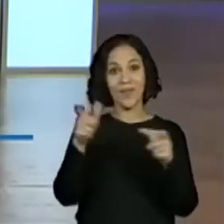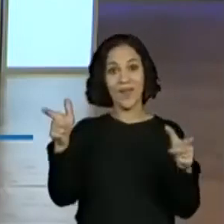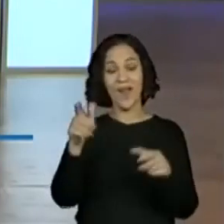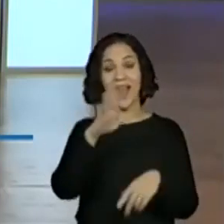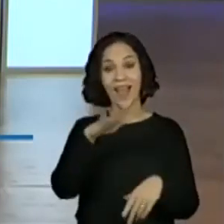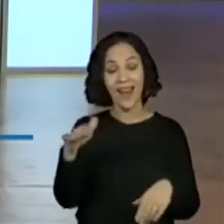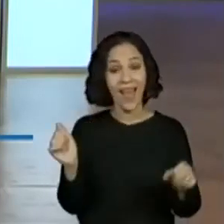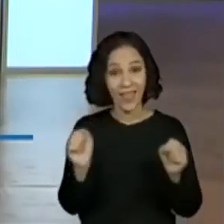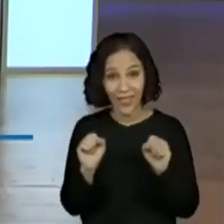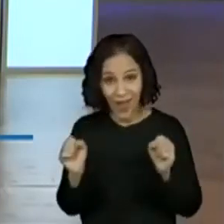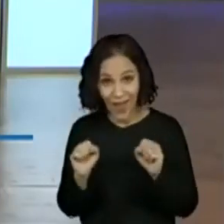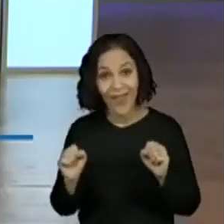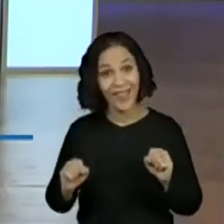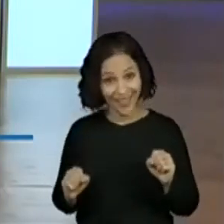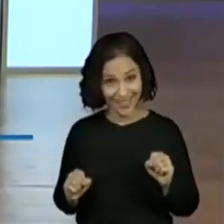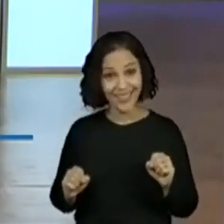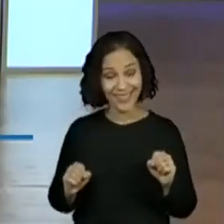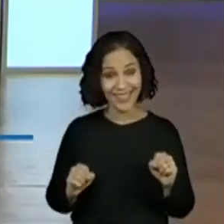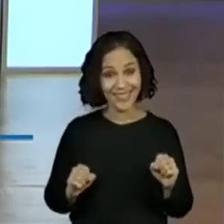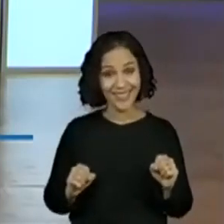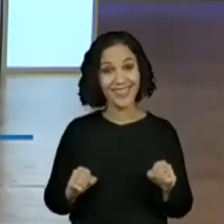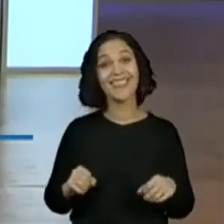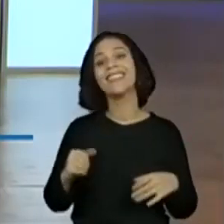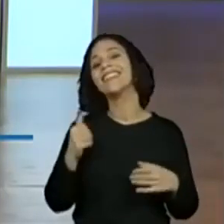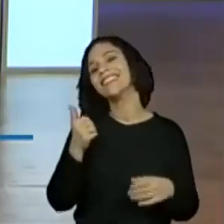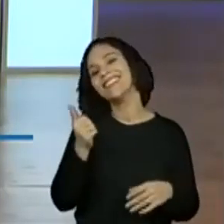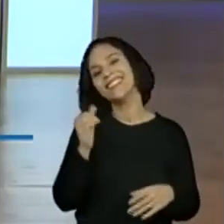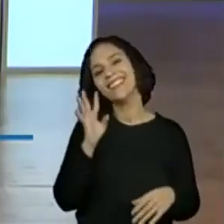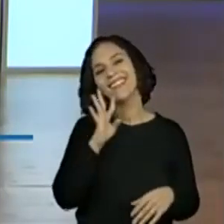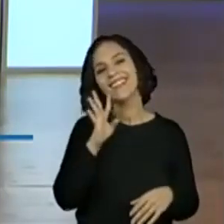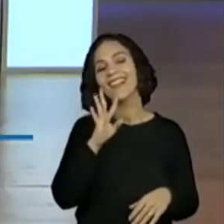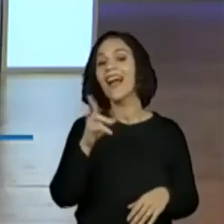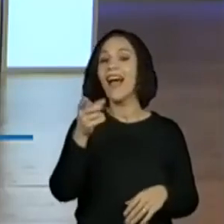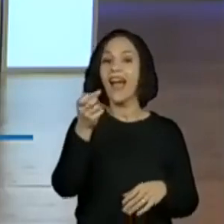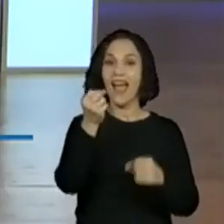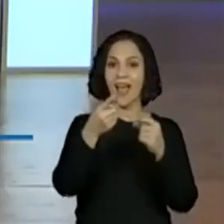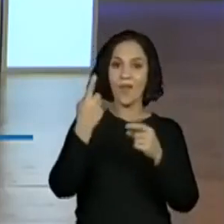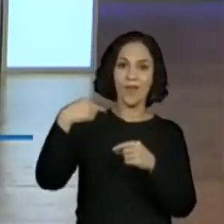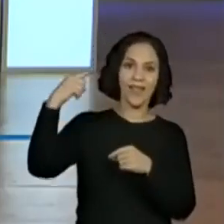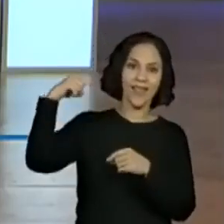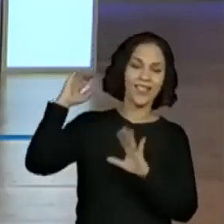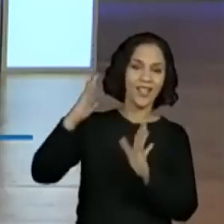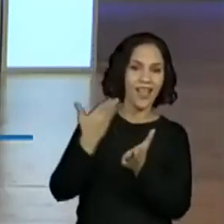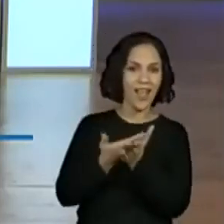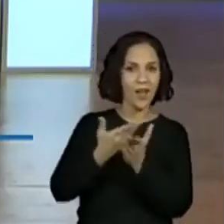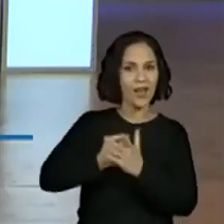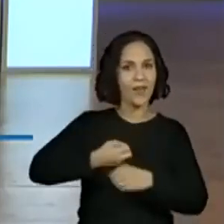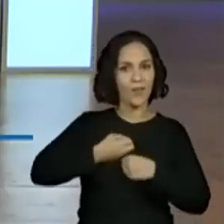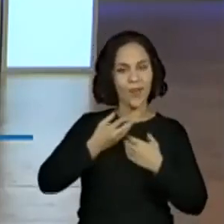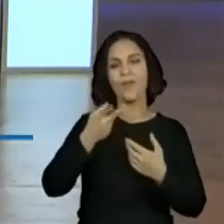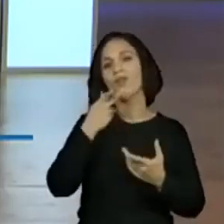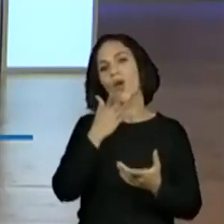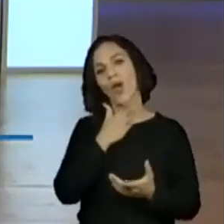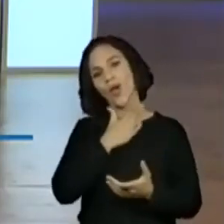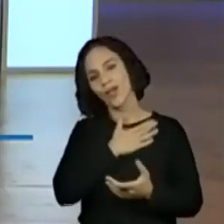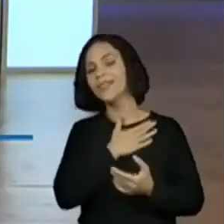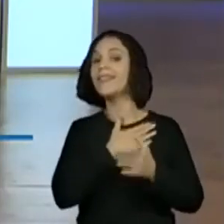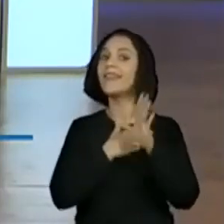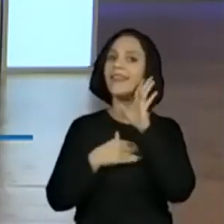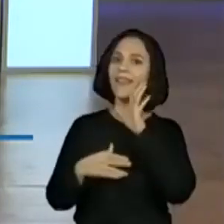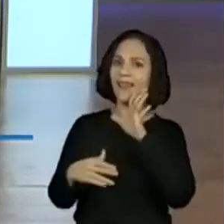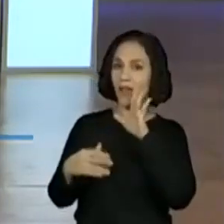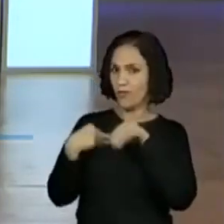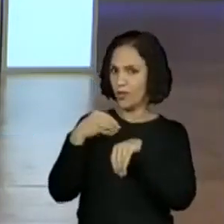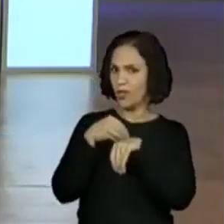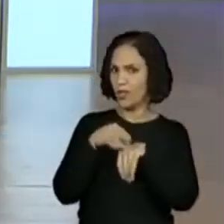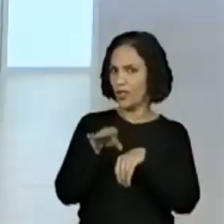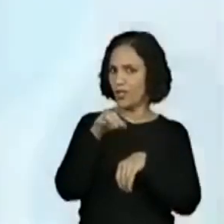Amo. Tem gente... Minha galerinha que já fez aula sobre poemas dizem que gostam. Isso é bem legal. Eu vou dar